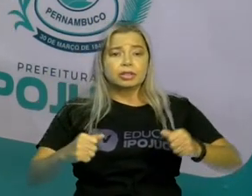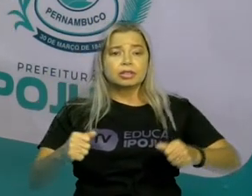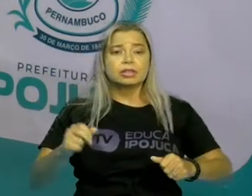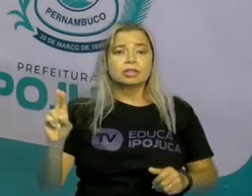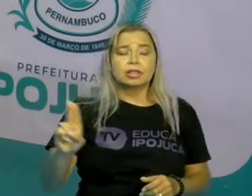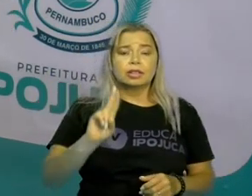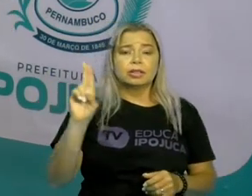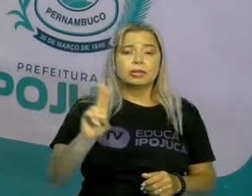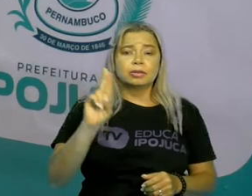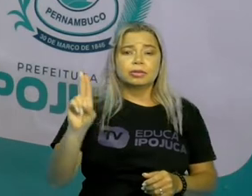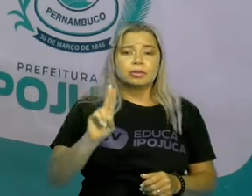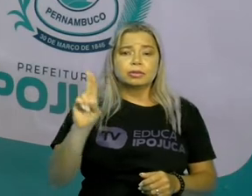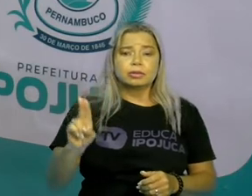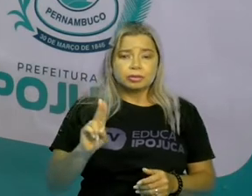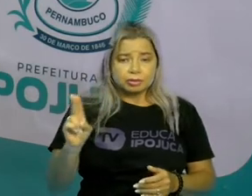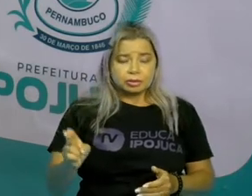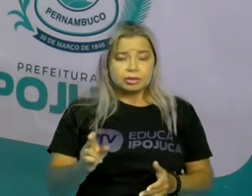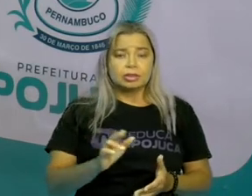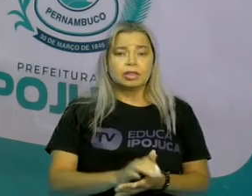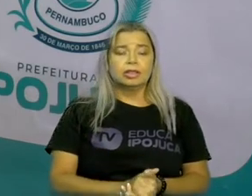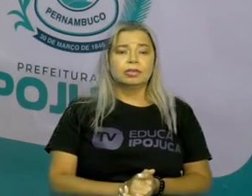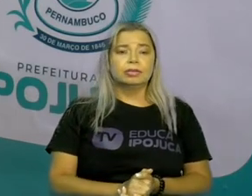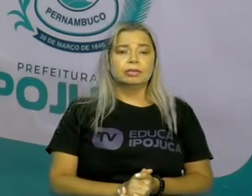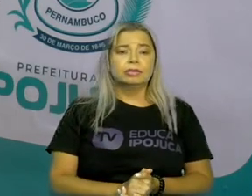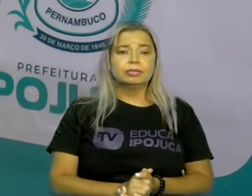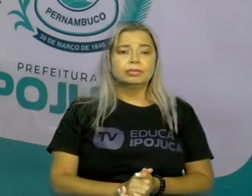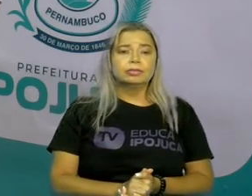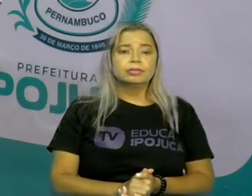para se mostrar essa pergunta.